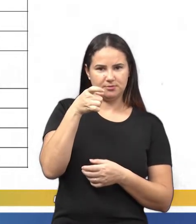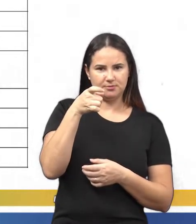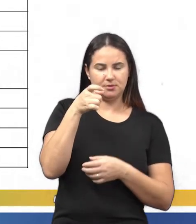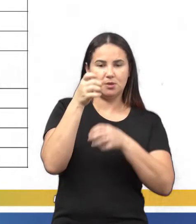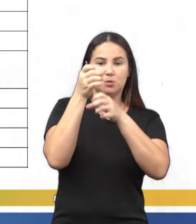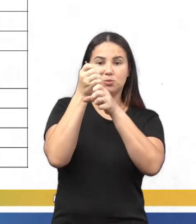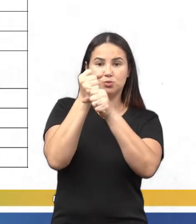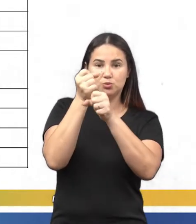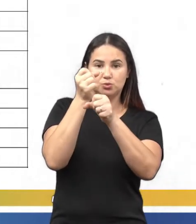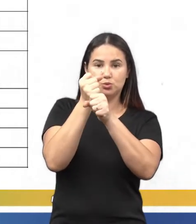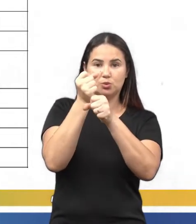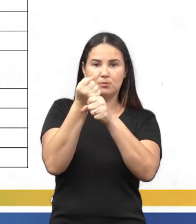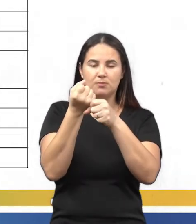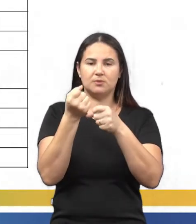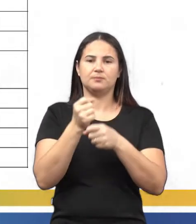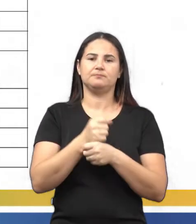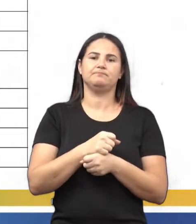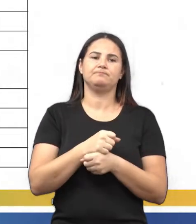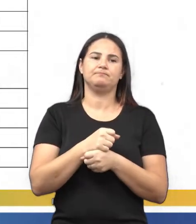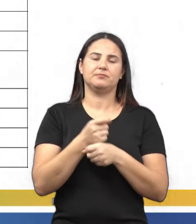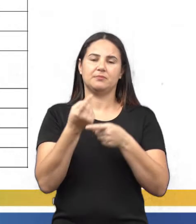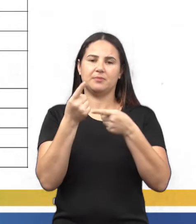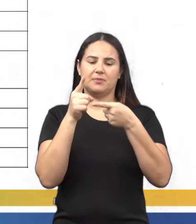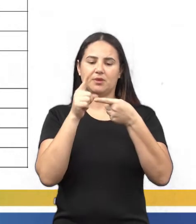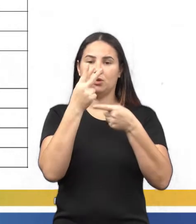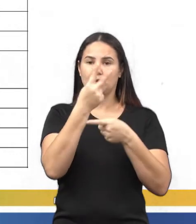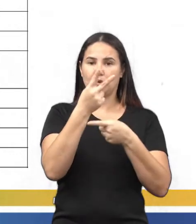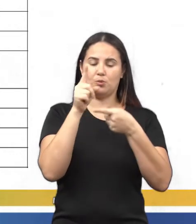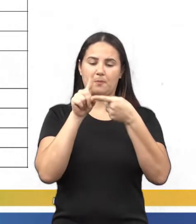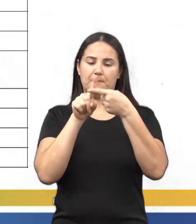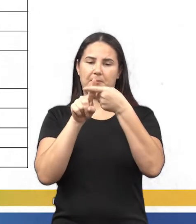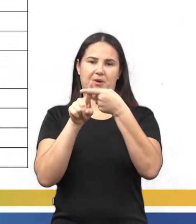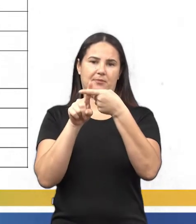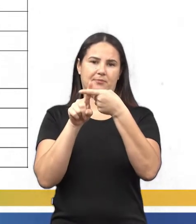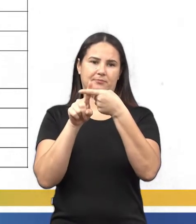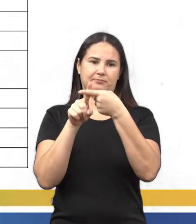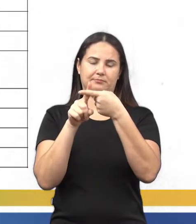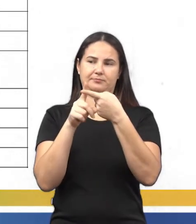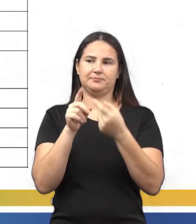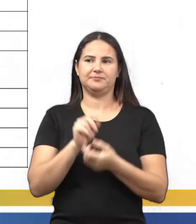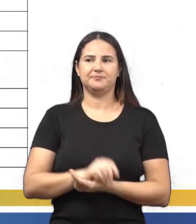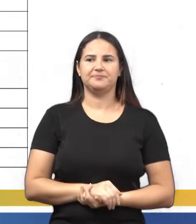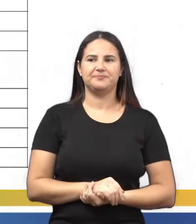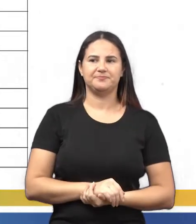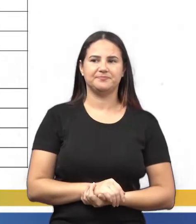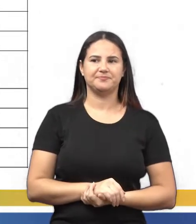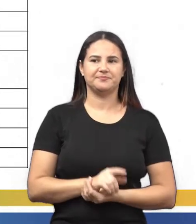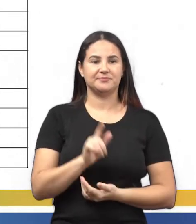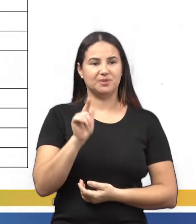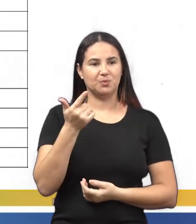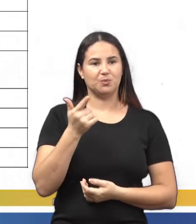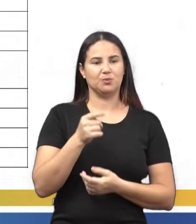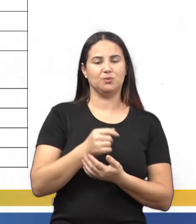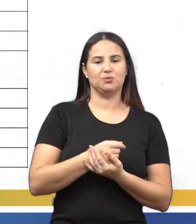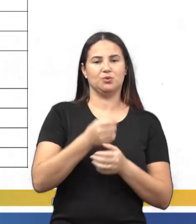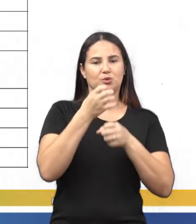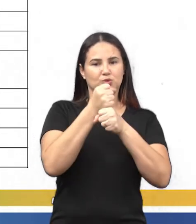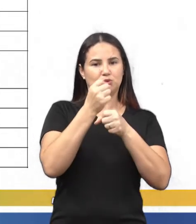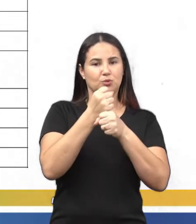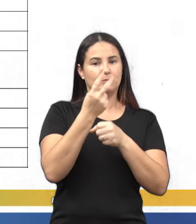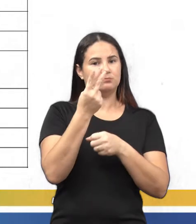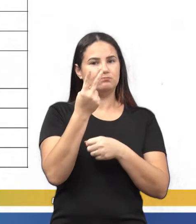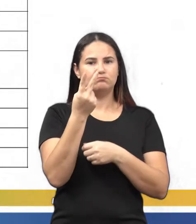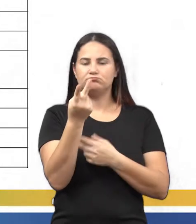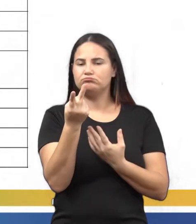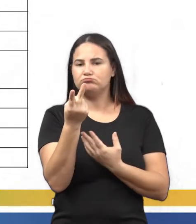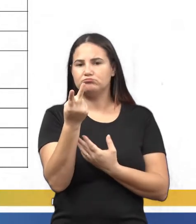soma, mais duas unidades, que é o dois. Aí, o próximo, a soma de dois números. É o quê?